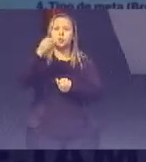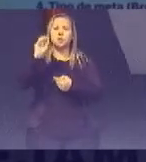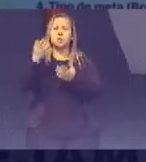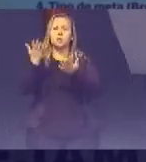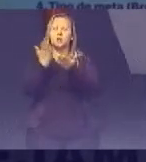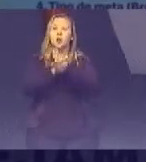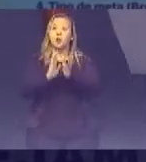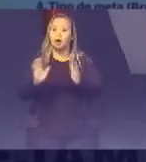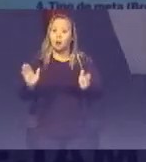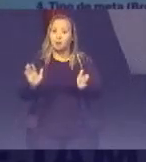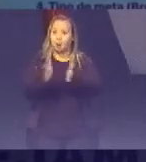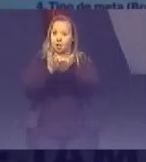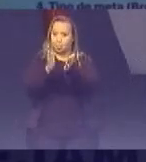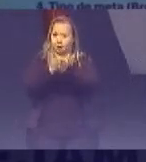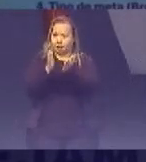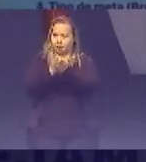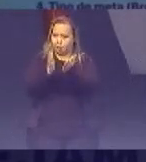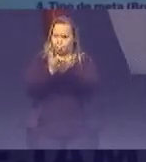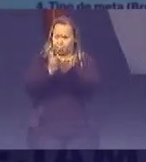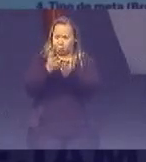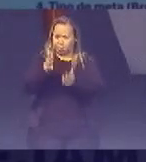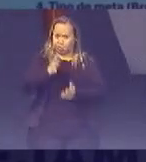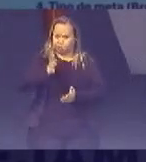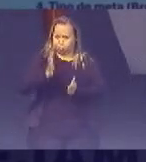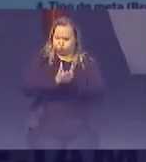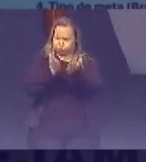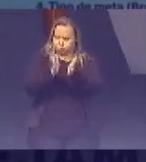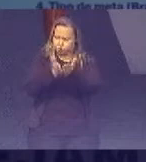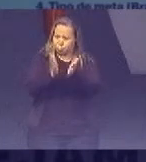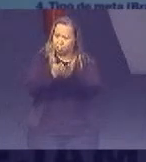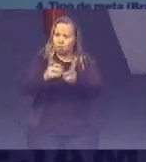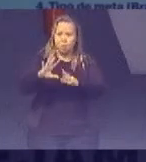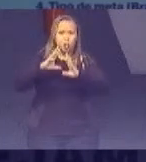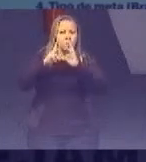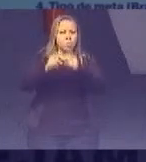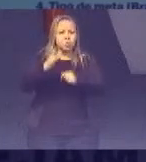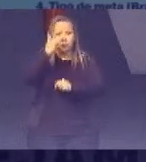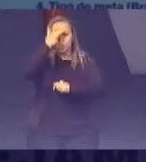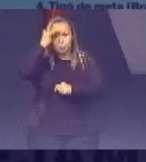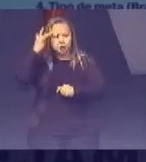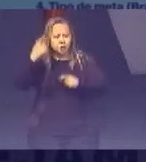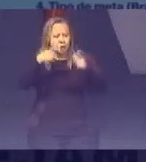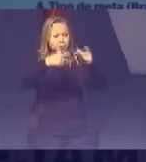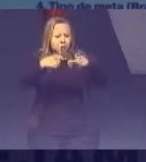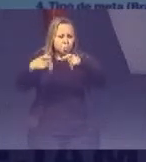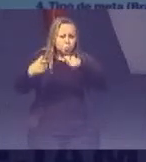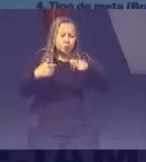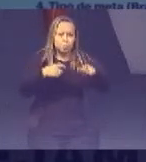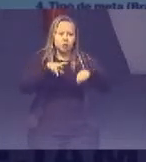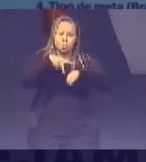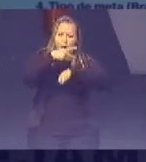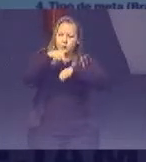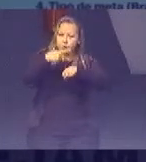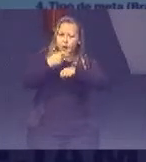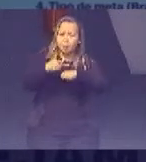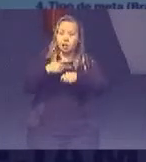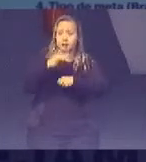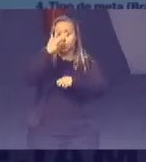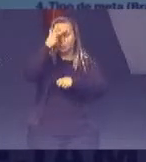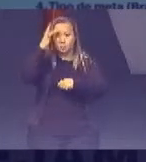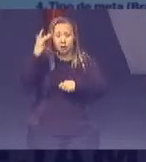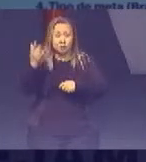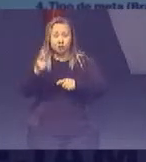A pobreza Extrema Para todas As pessoas Em todos Os lugares Atualmente Medida Como pessoas Vivendo Com menos De 1